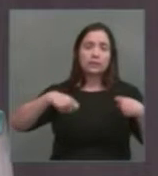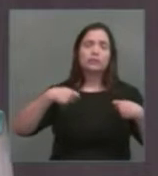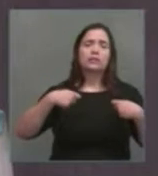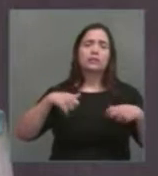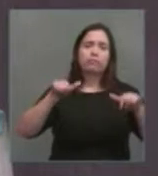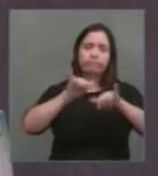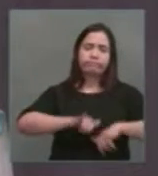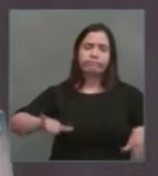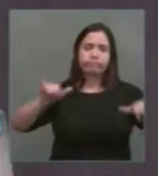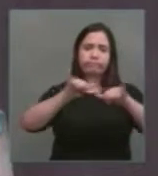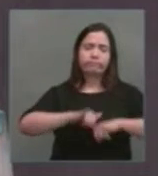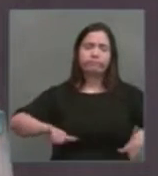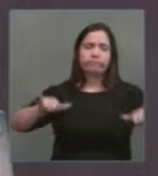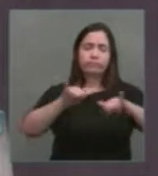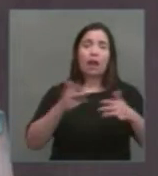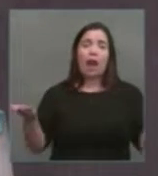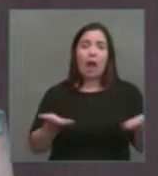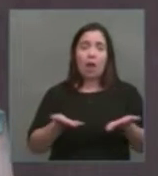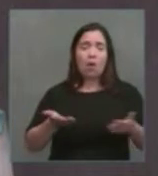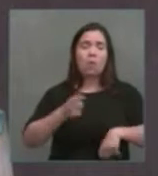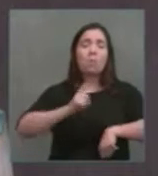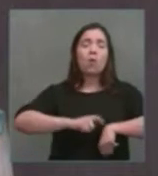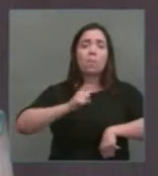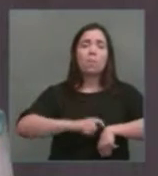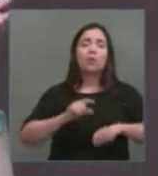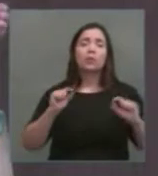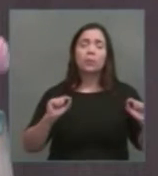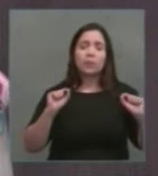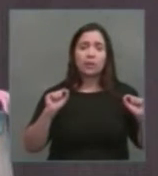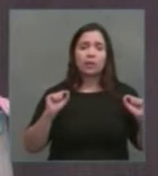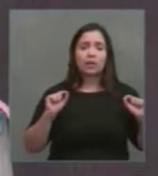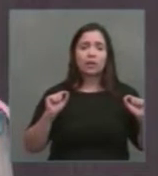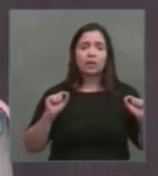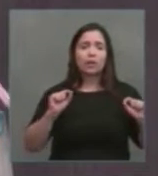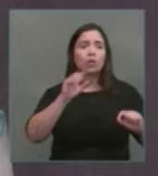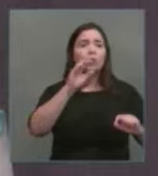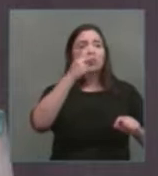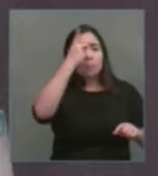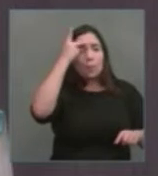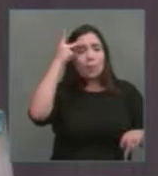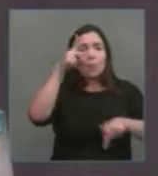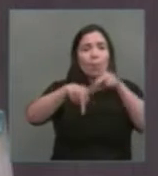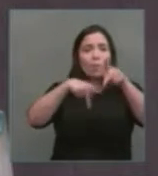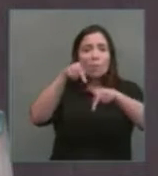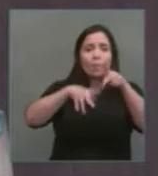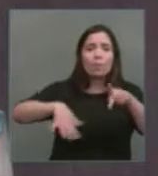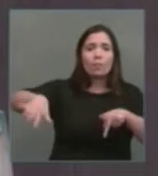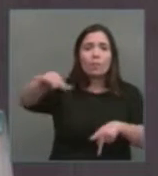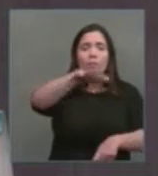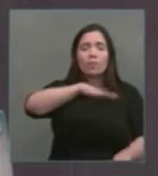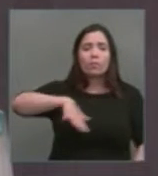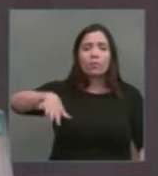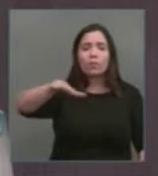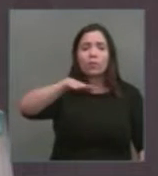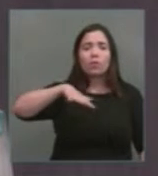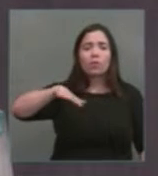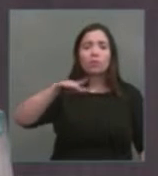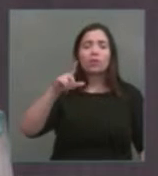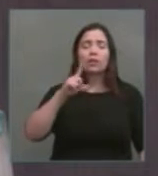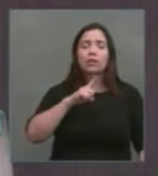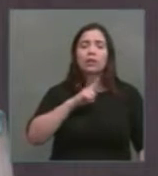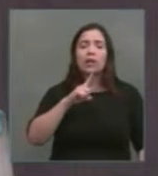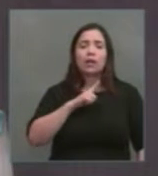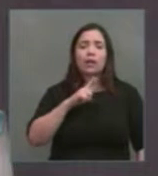Nós precisamos sobretudo nesse momento chamar o povo. O povo está caindo sobretudo numa